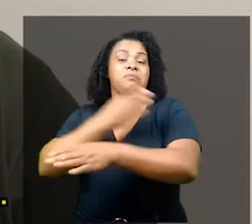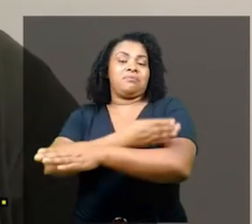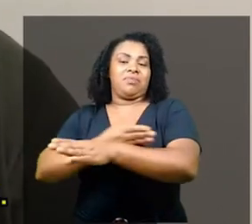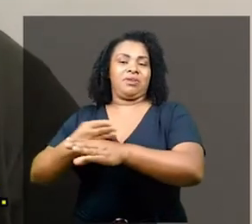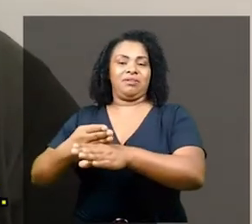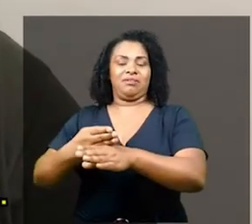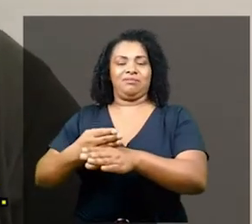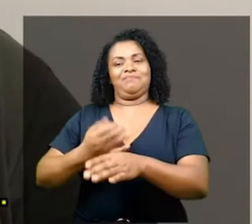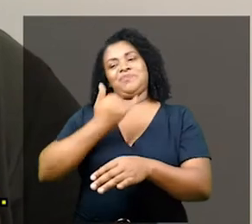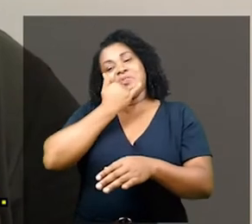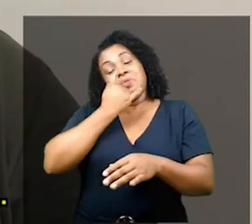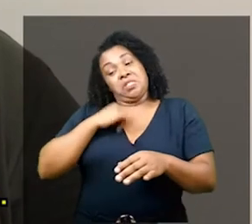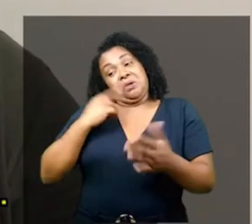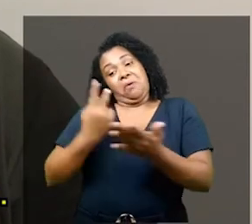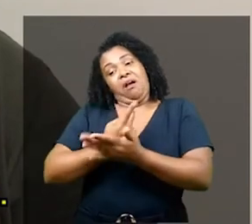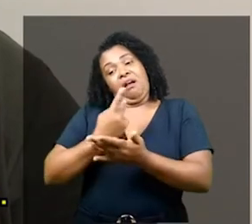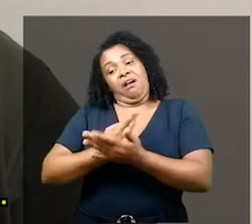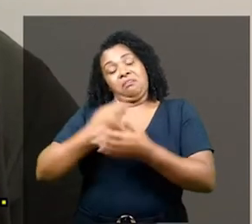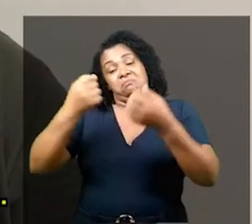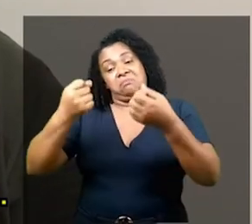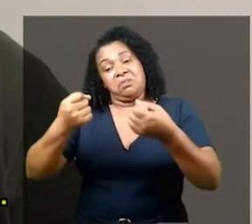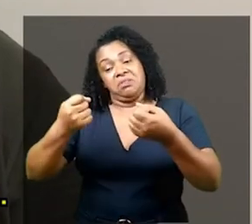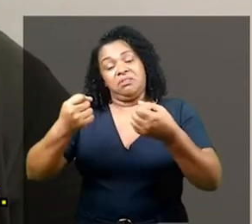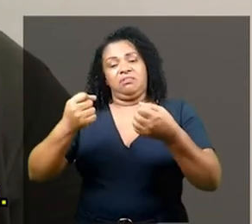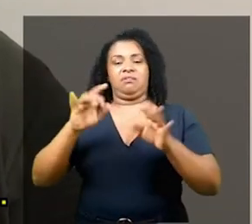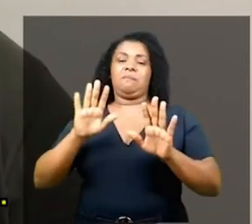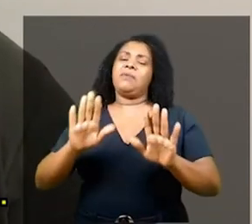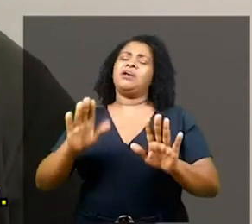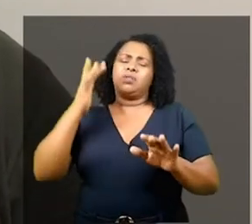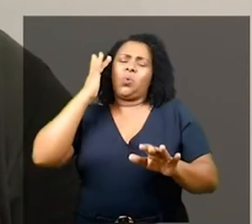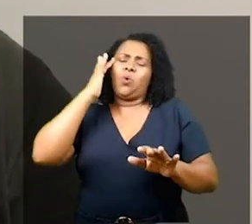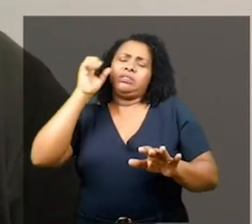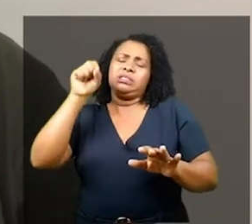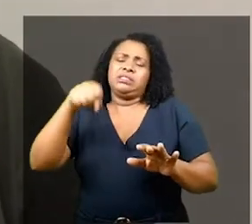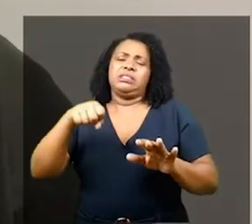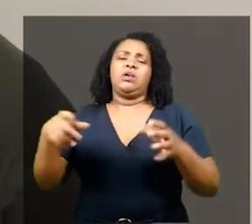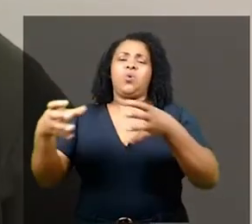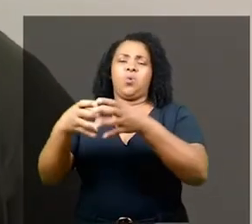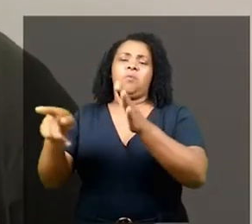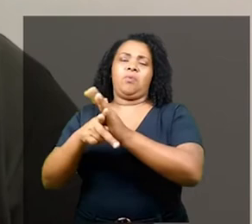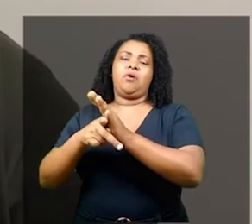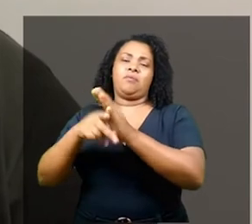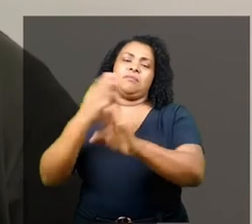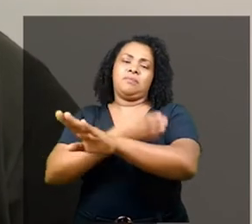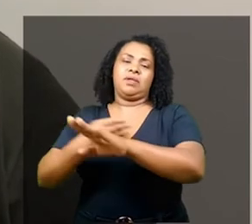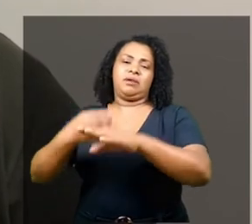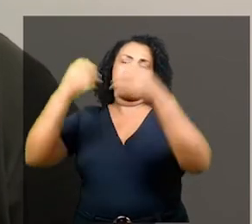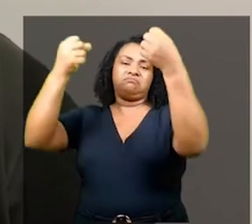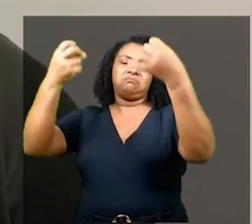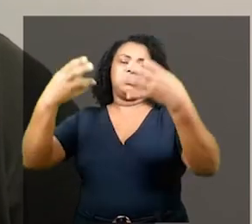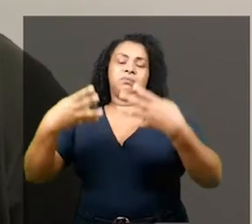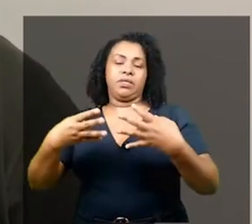tantas marcas que eu posso pecar diante da repetição do mecanismo. Vamos adiante. Qualquer